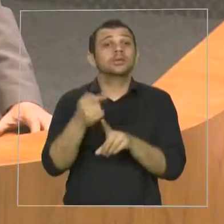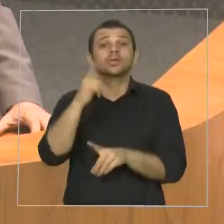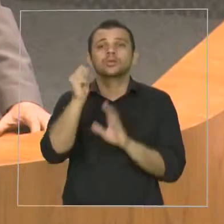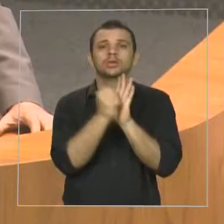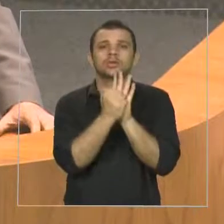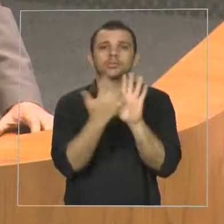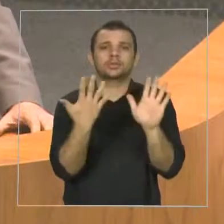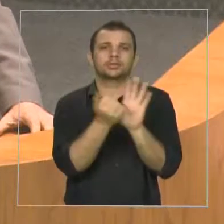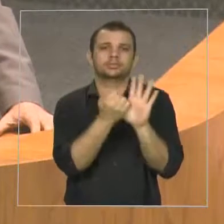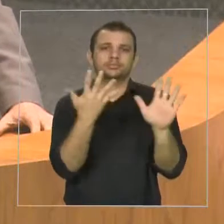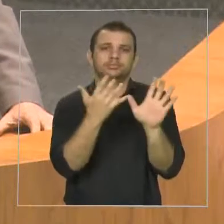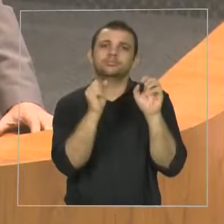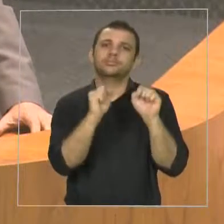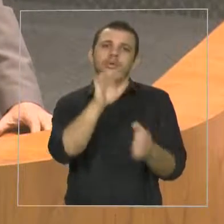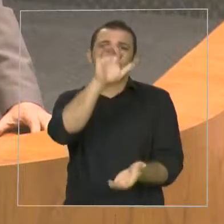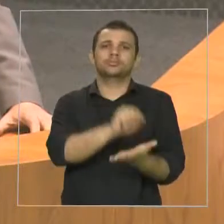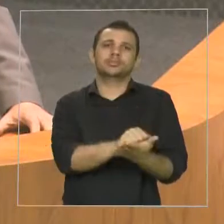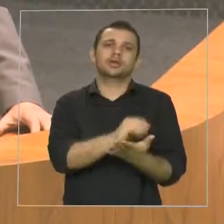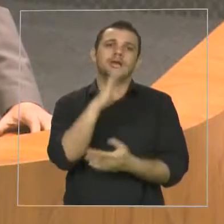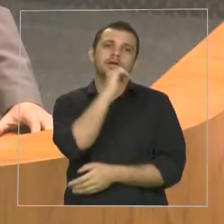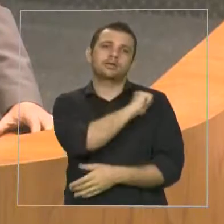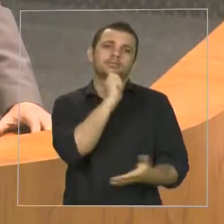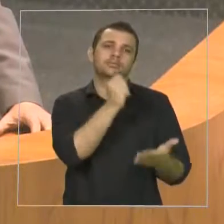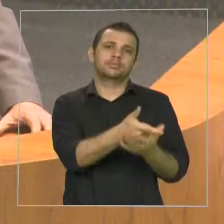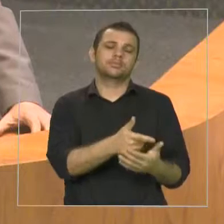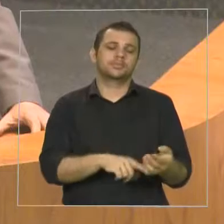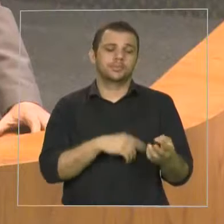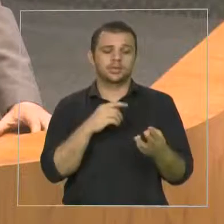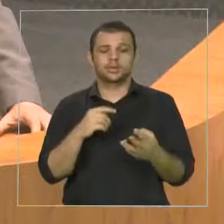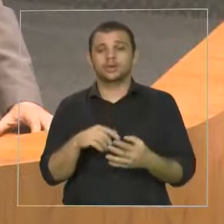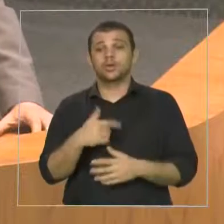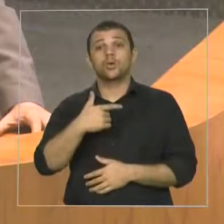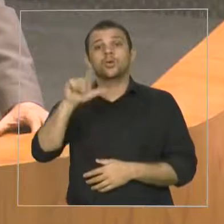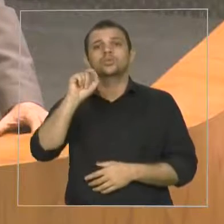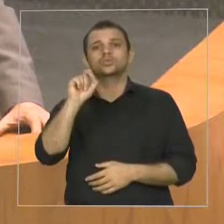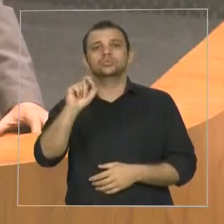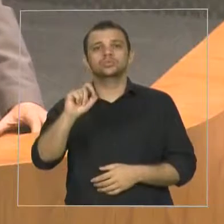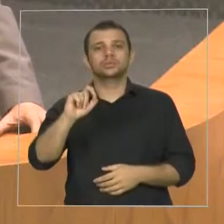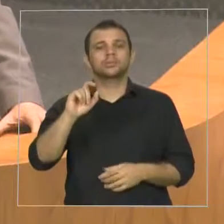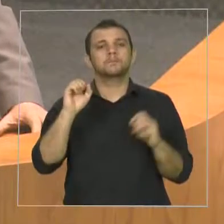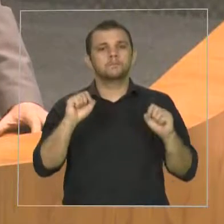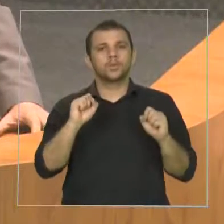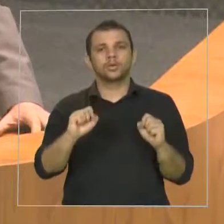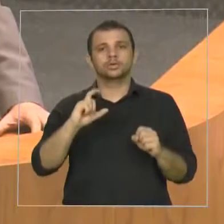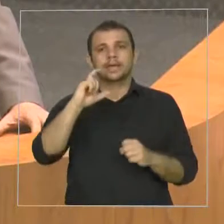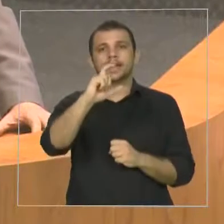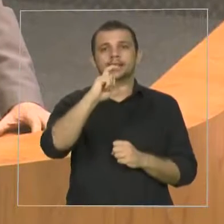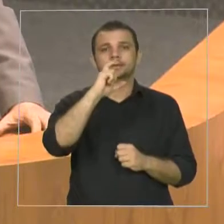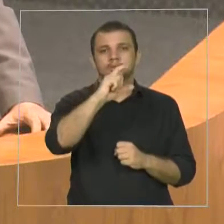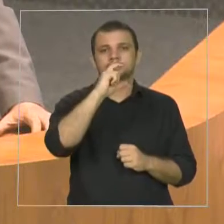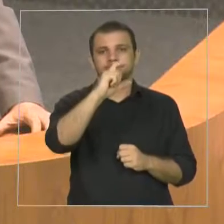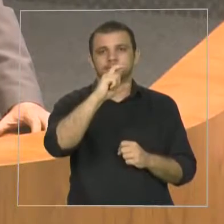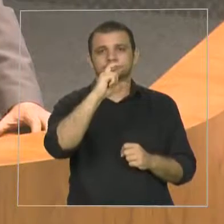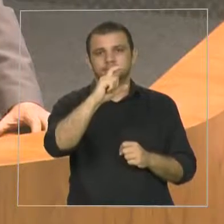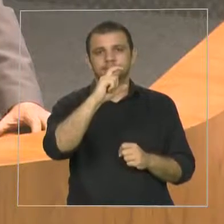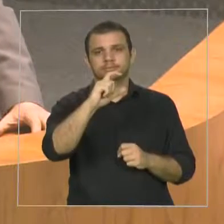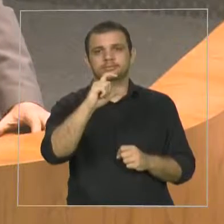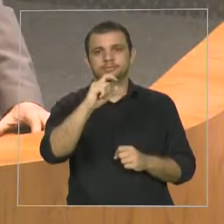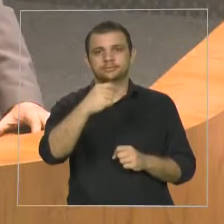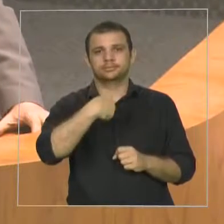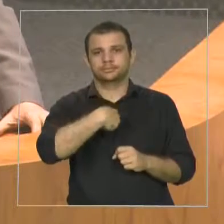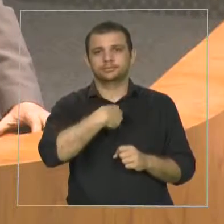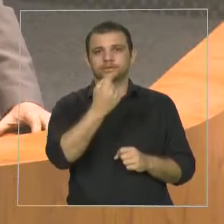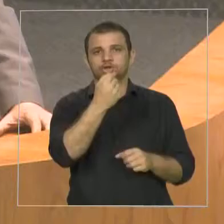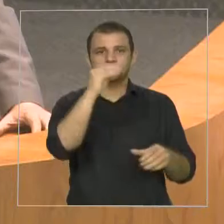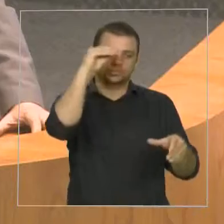adotado pelas empresas. Cartão recarregável é outra medida que poderia ser adotada para melhorar o serviço das